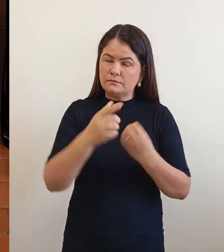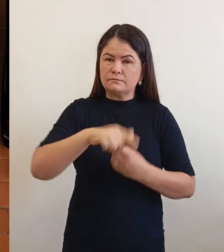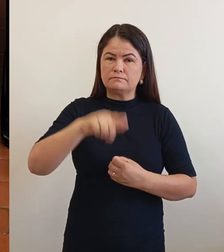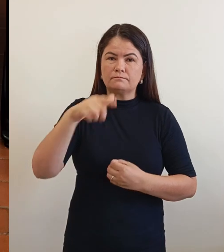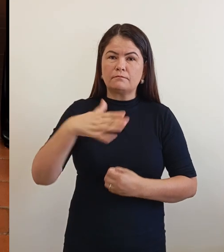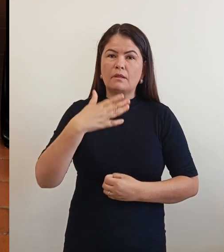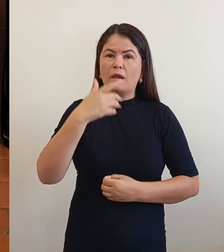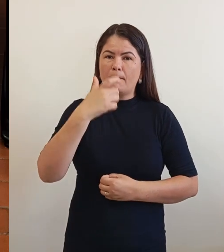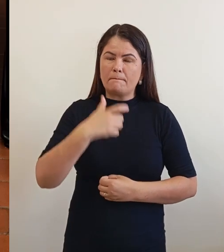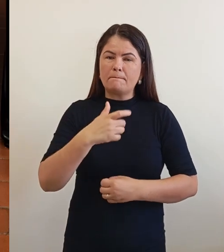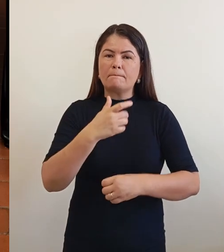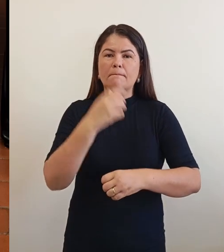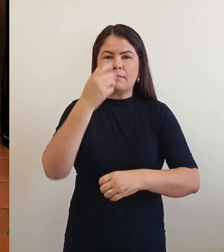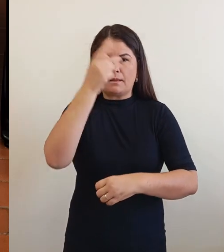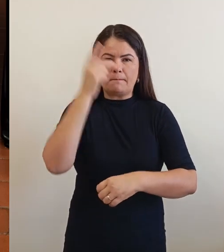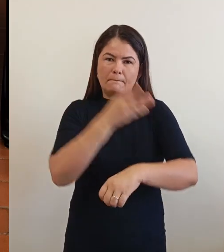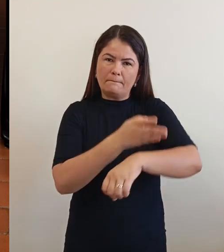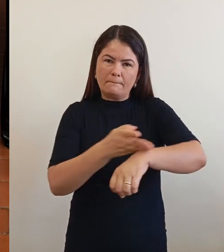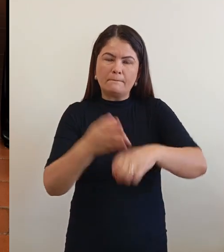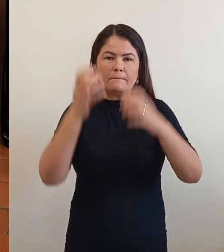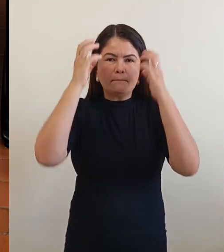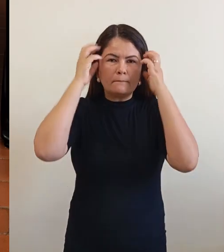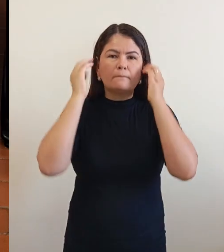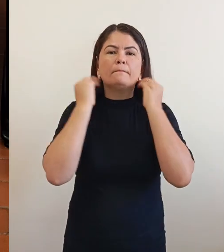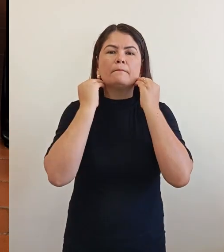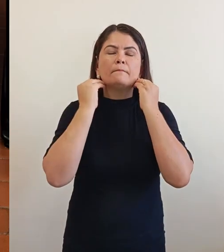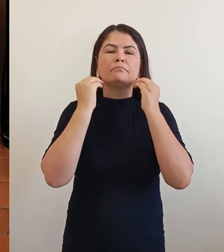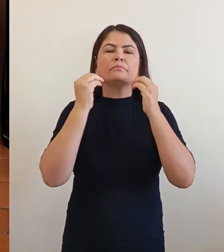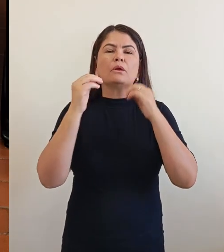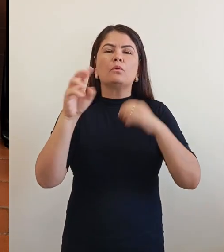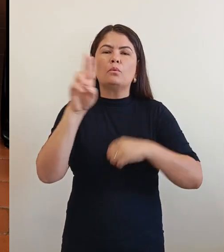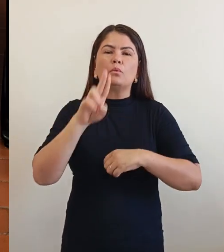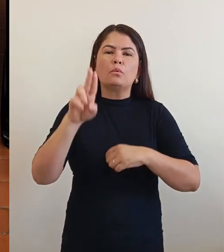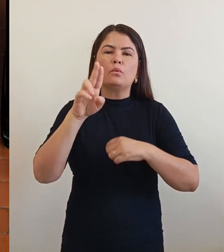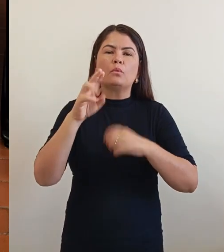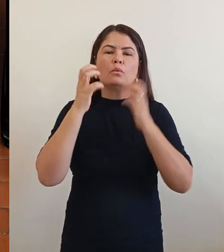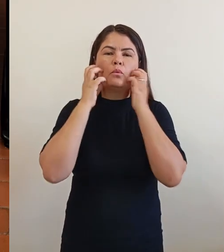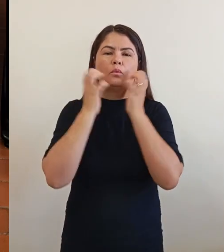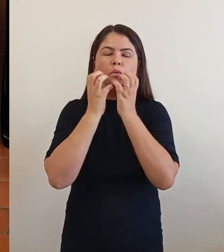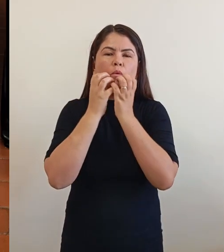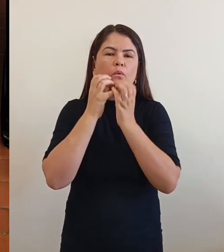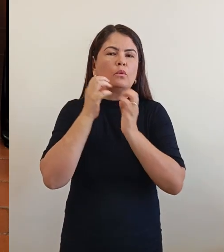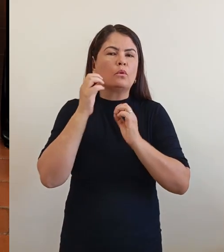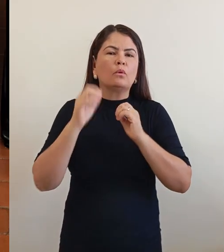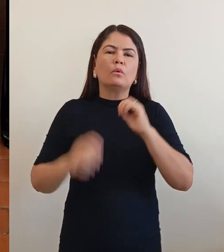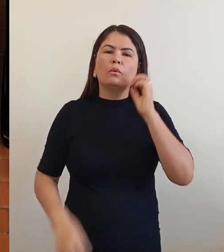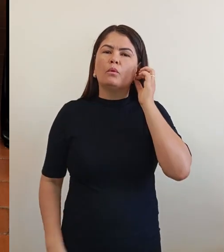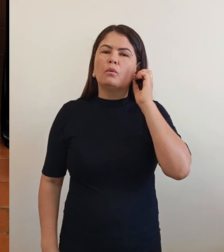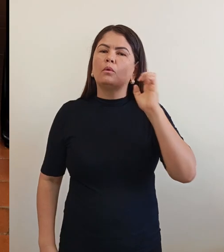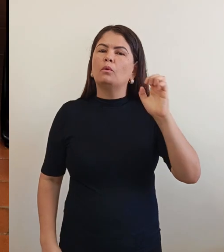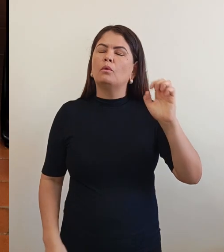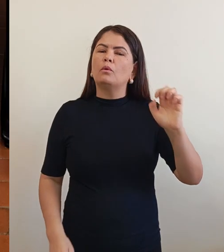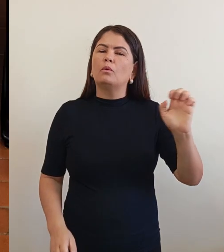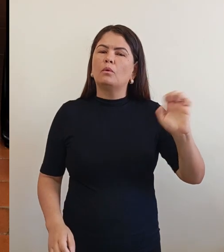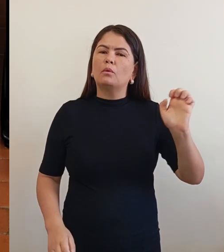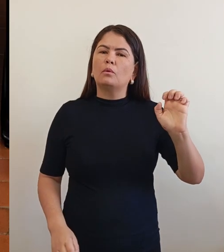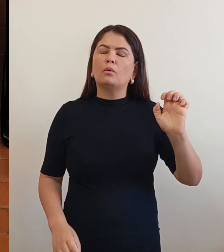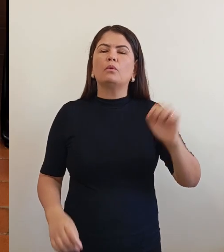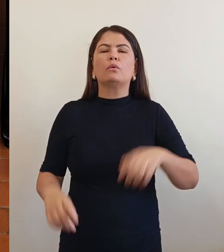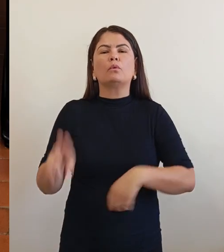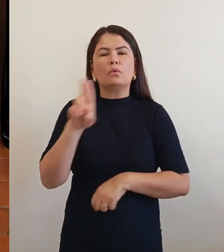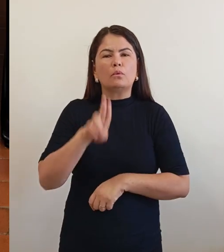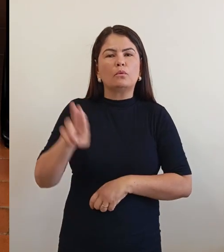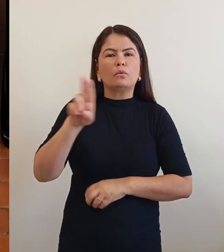uma pessoa branca, tenho cabelos curtos, estou usando barba, tenho um brinco na orelha esquerda e estou usando uma camiseta